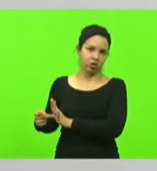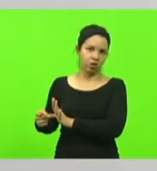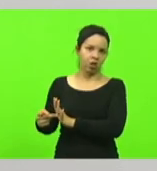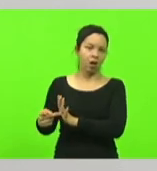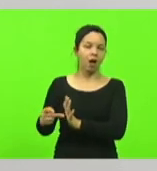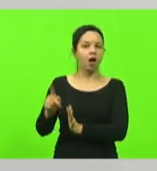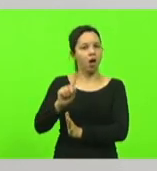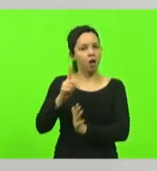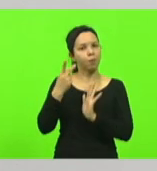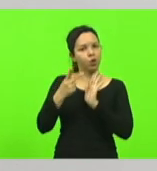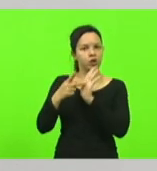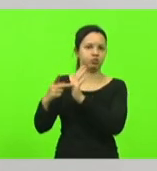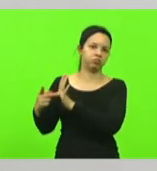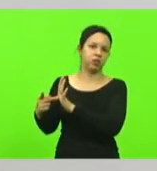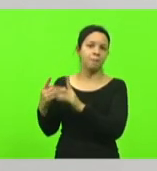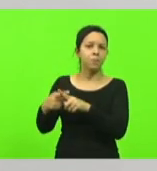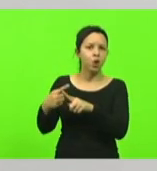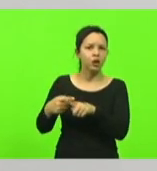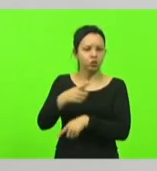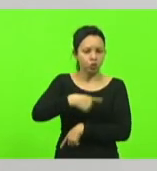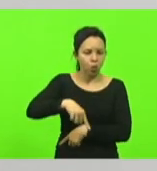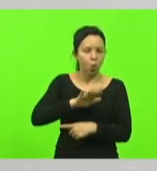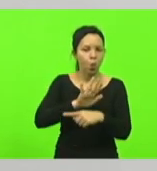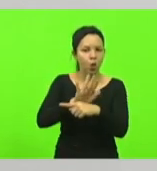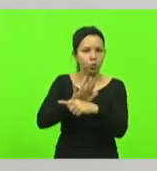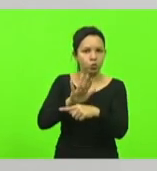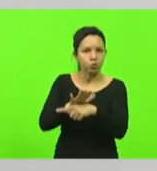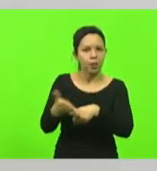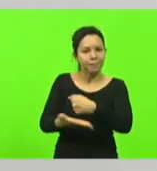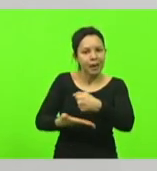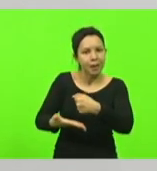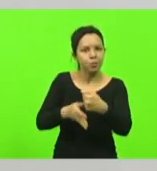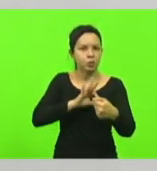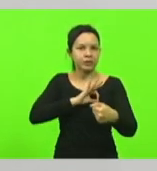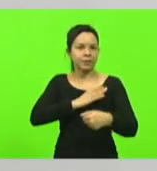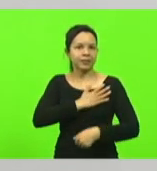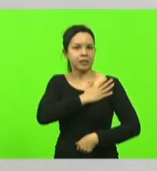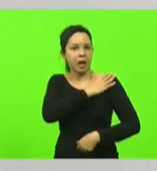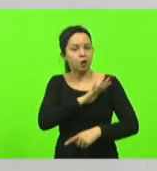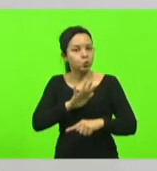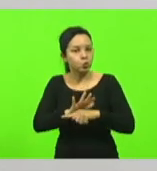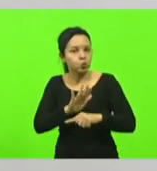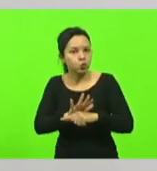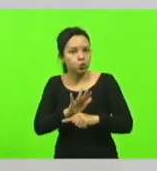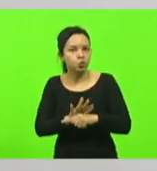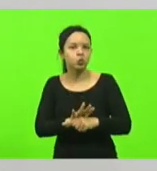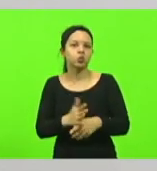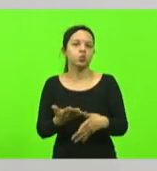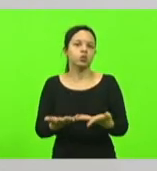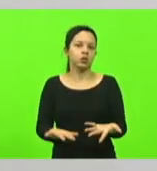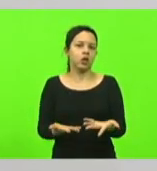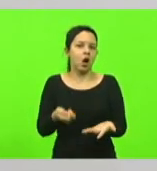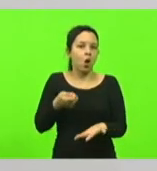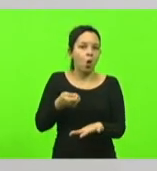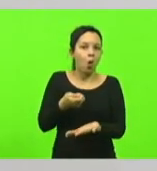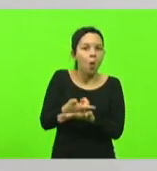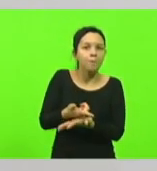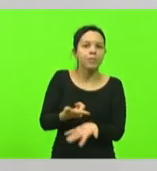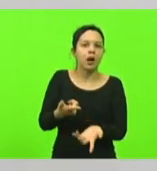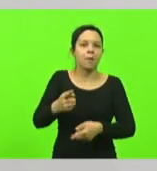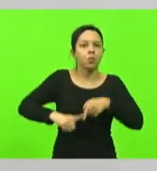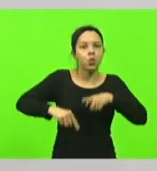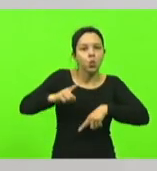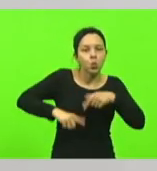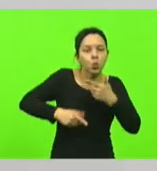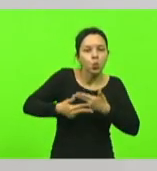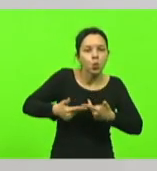política, porque nós ajudarmos a construir bases da polícia militar, nós ajudarmos a comprar equipamento. E a